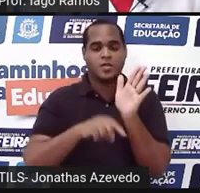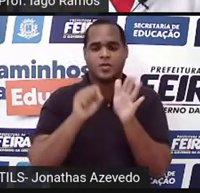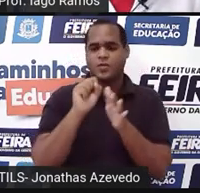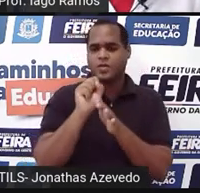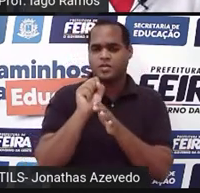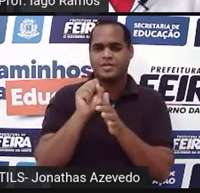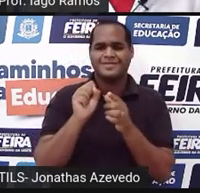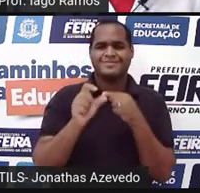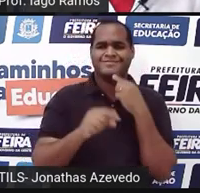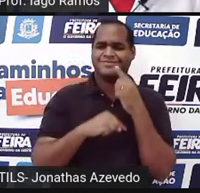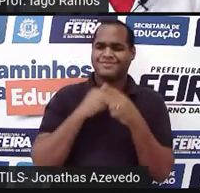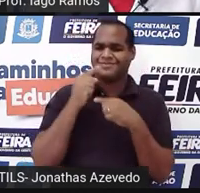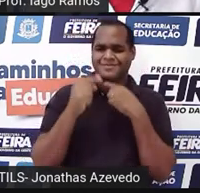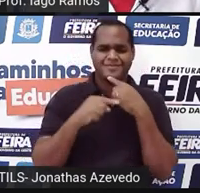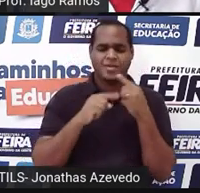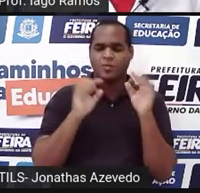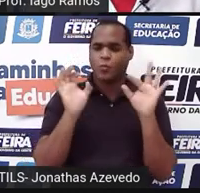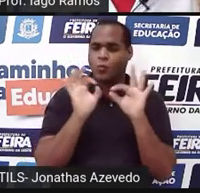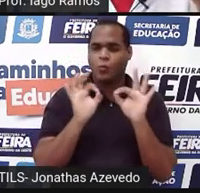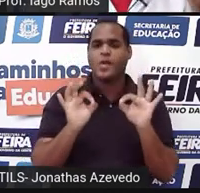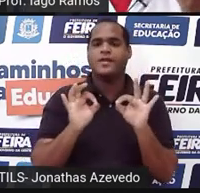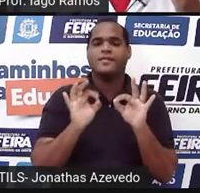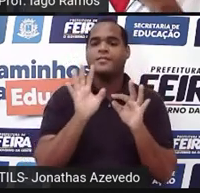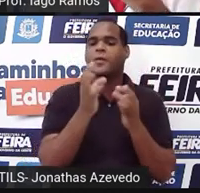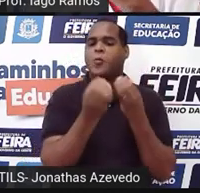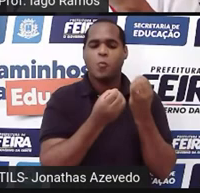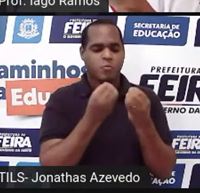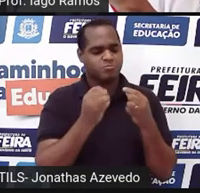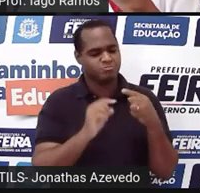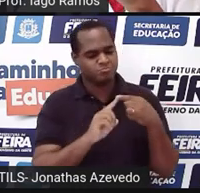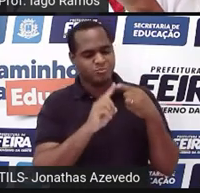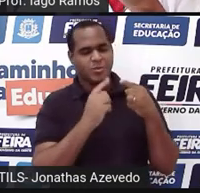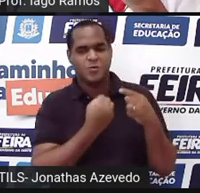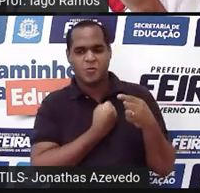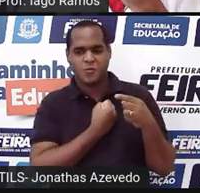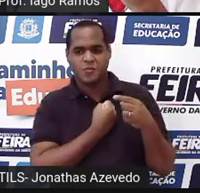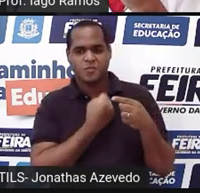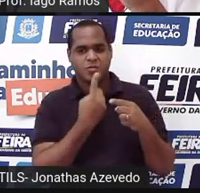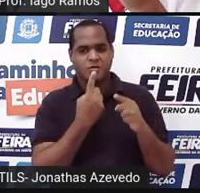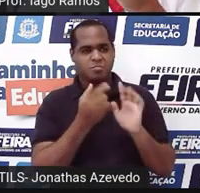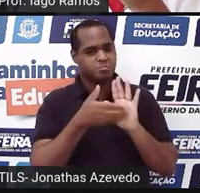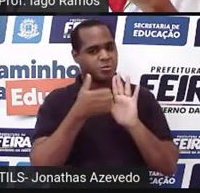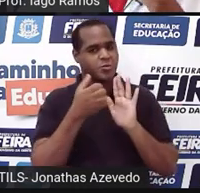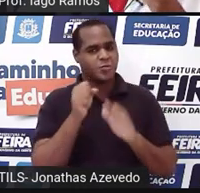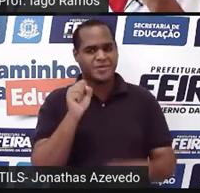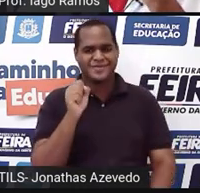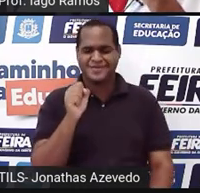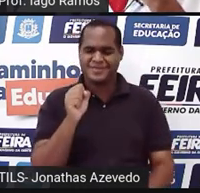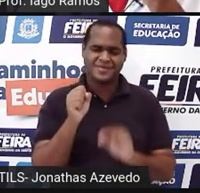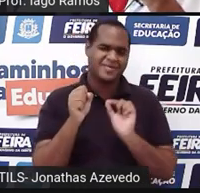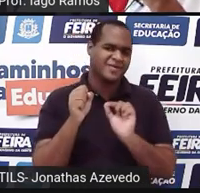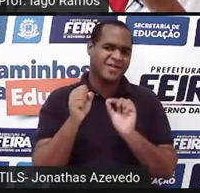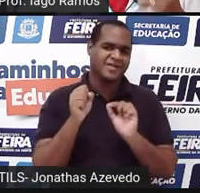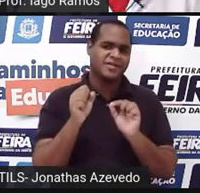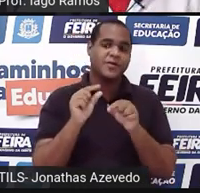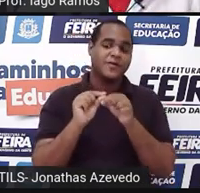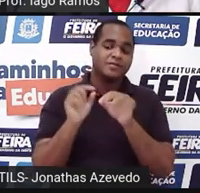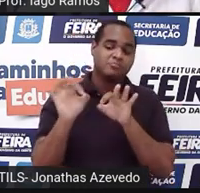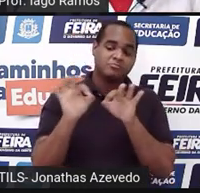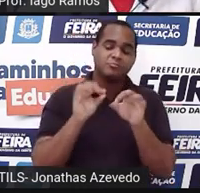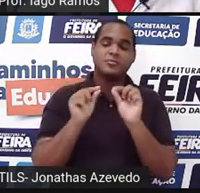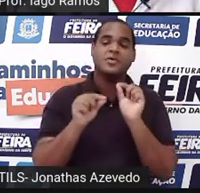a gente não consegue fazer. Como é que de 1 a gente tira 8? Aí, que é que a gente faz?